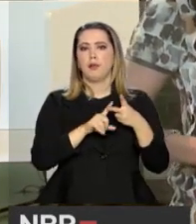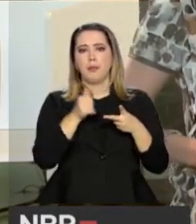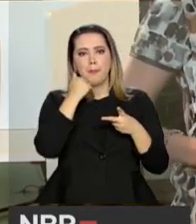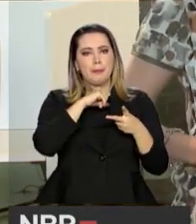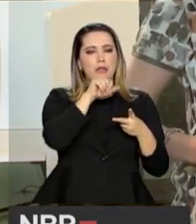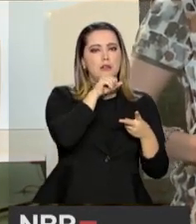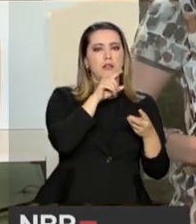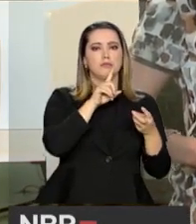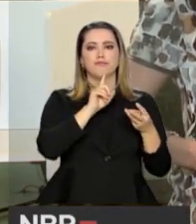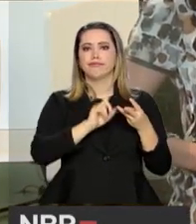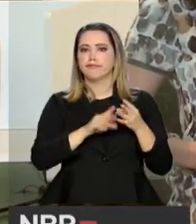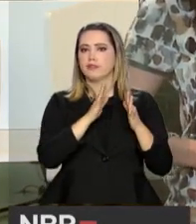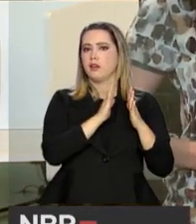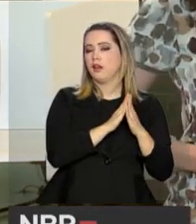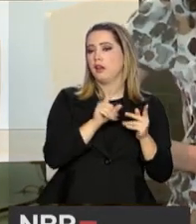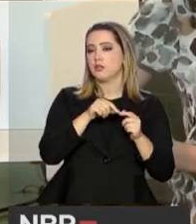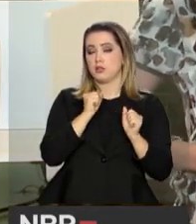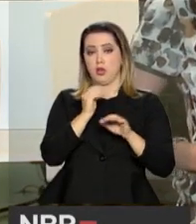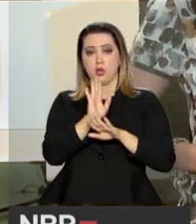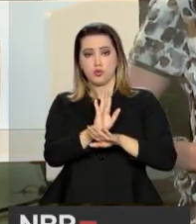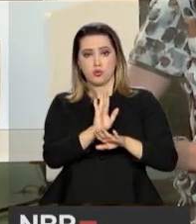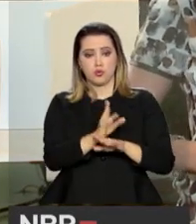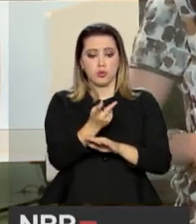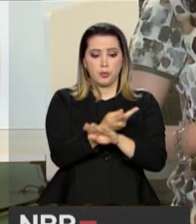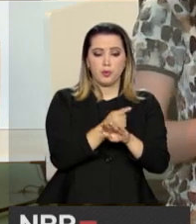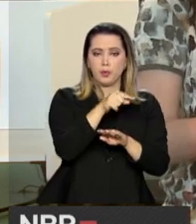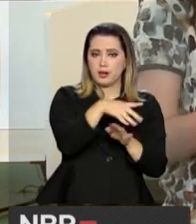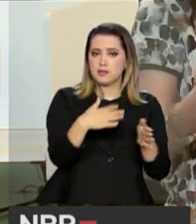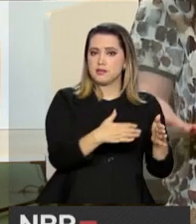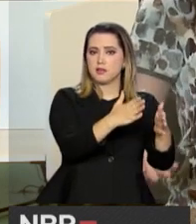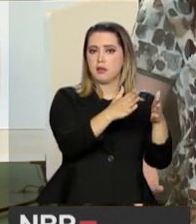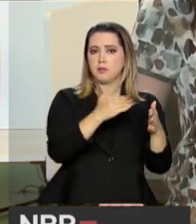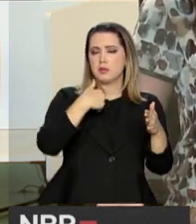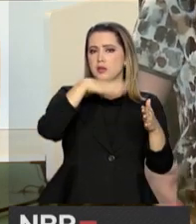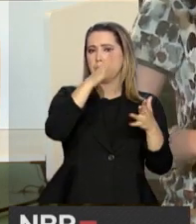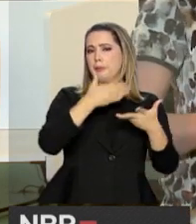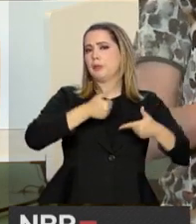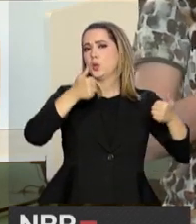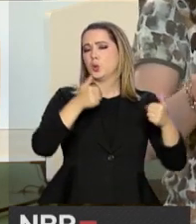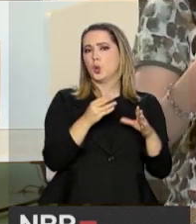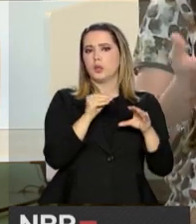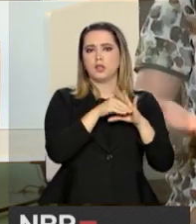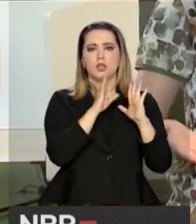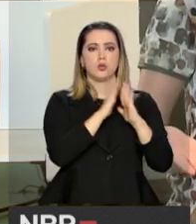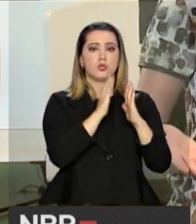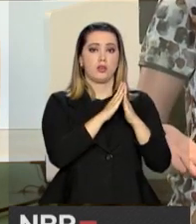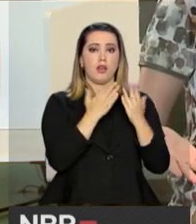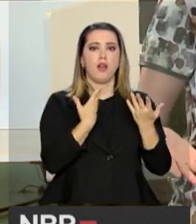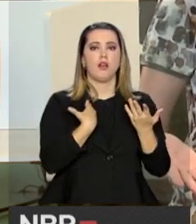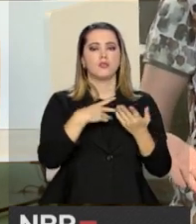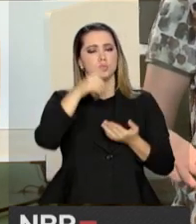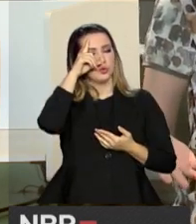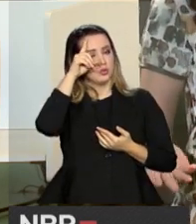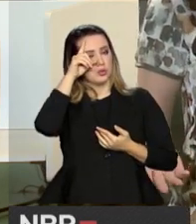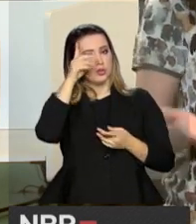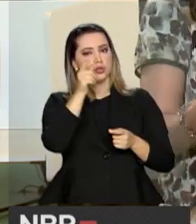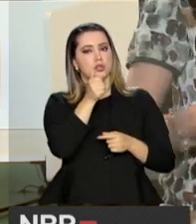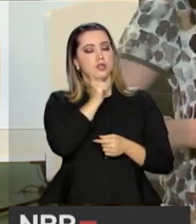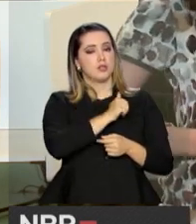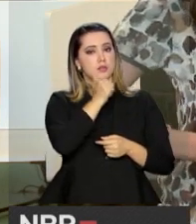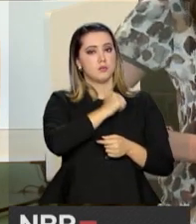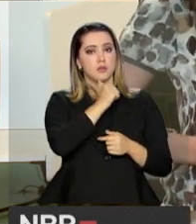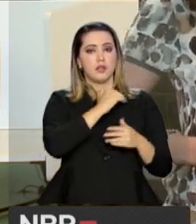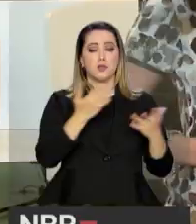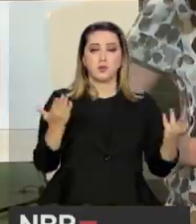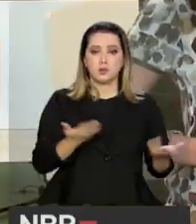contribui para que elas escolham esse caminho, maior comodidade, se encaixa melhor na rotina das mulheres